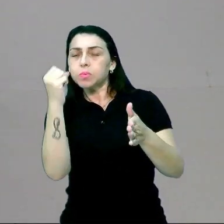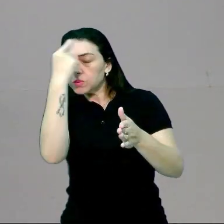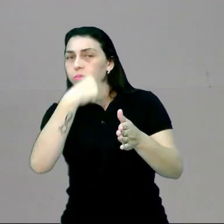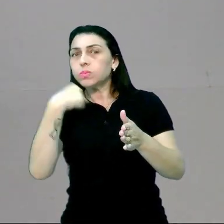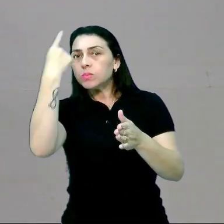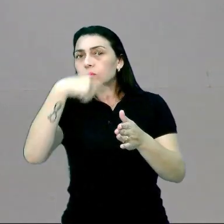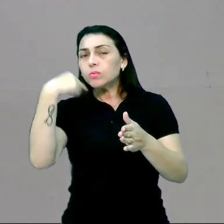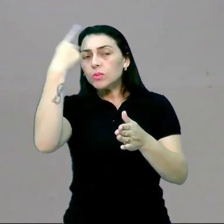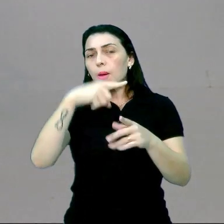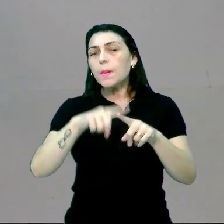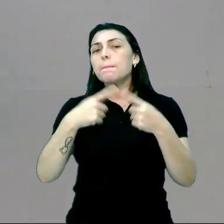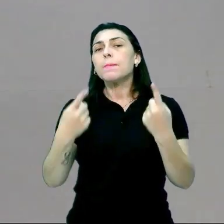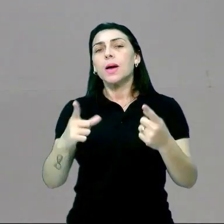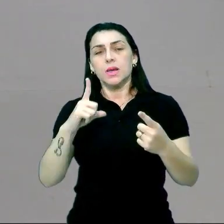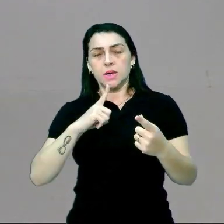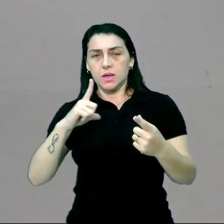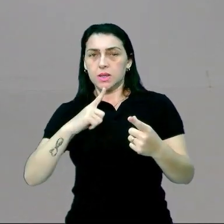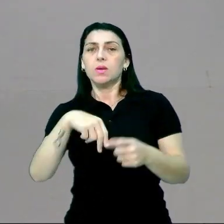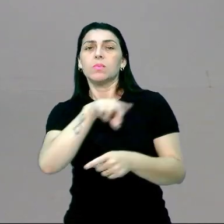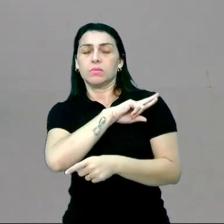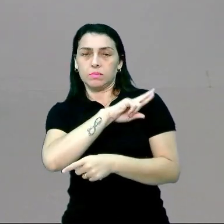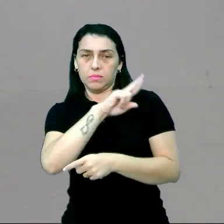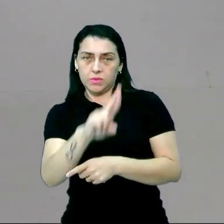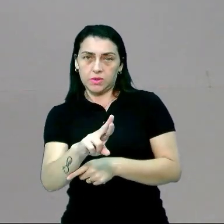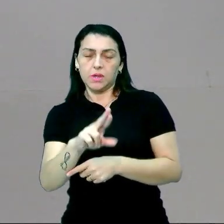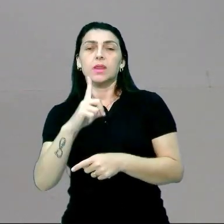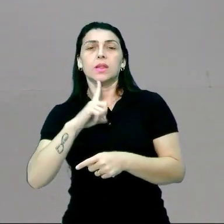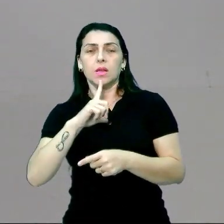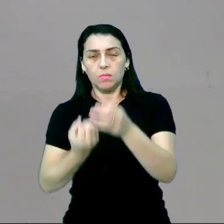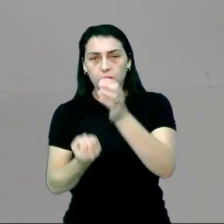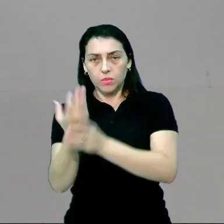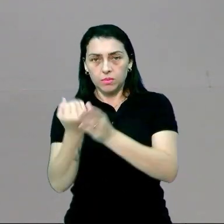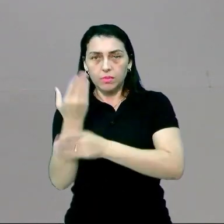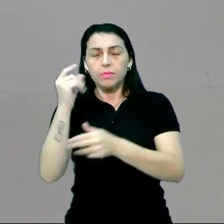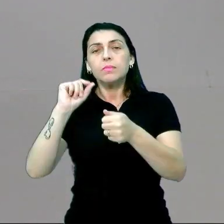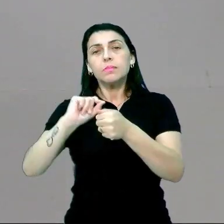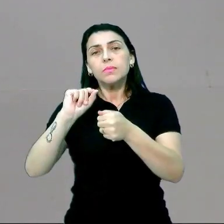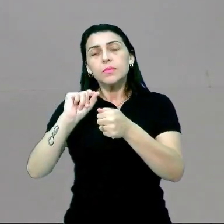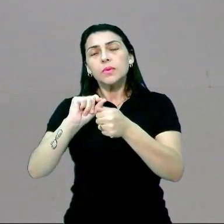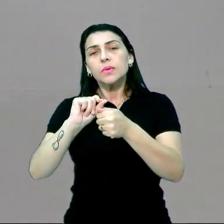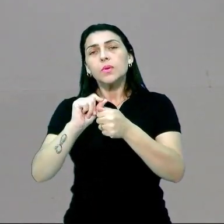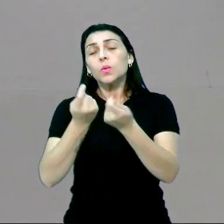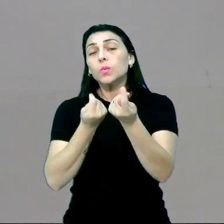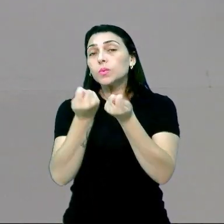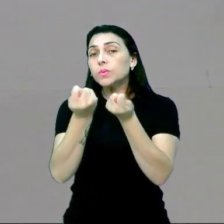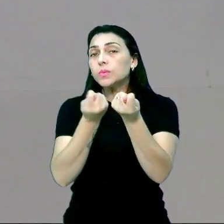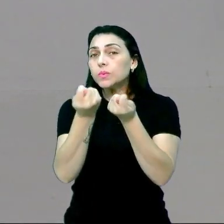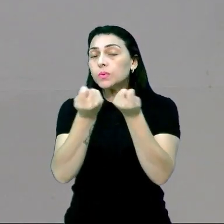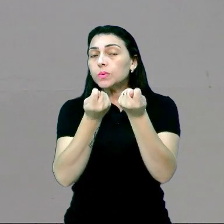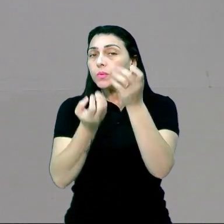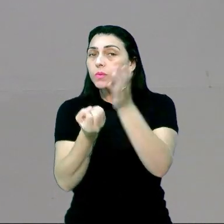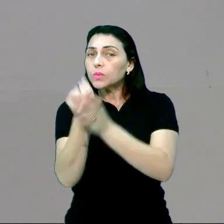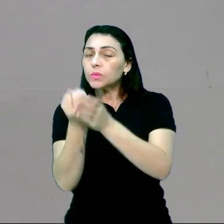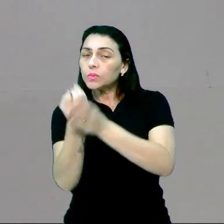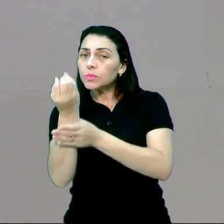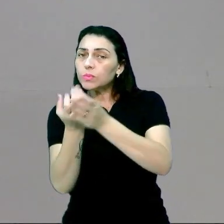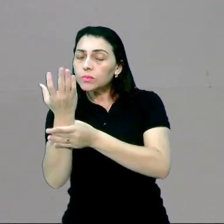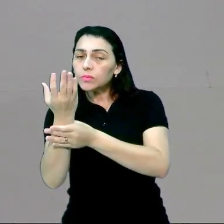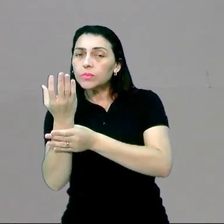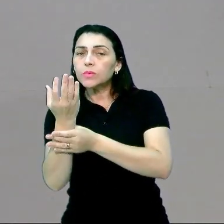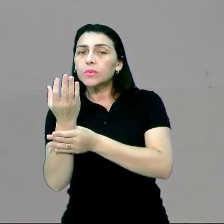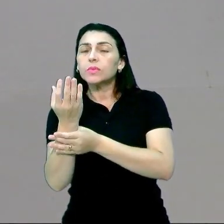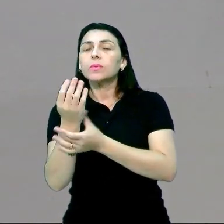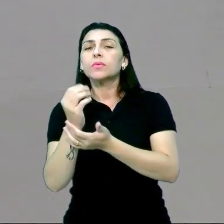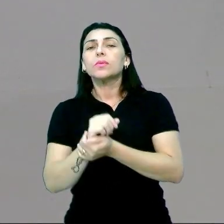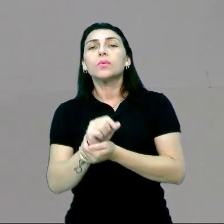horas. Mas ele tem uma missão, ele tem uma produtividade. Então, o controle da produtividade dele.